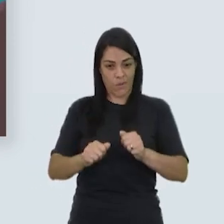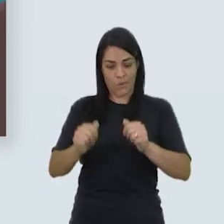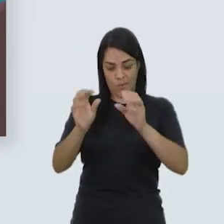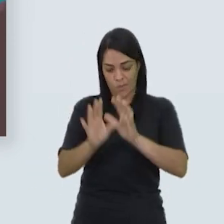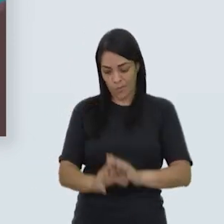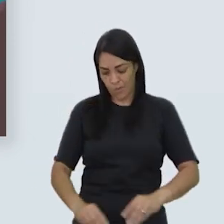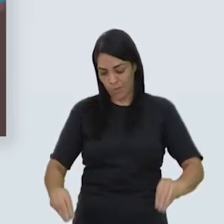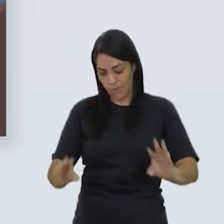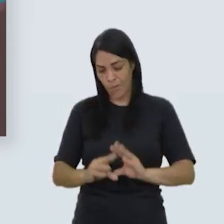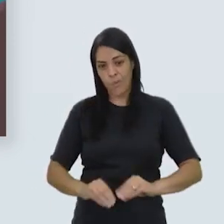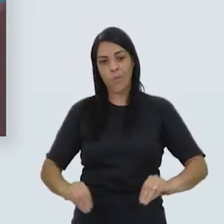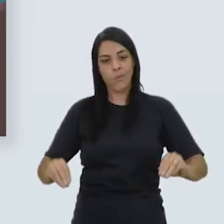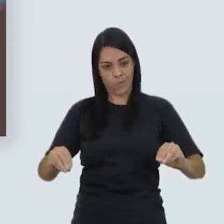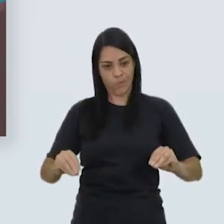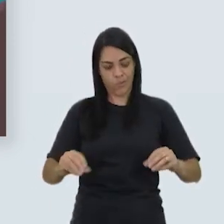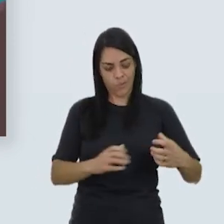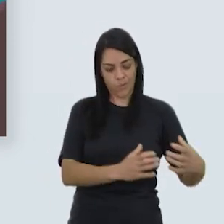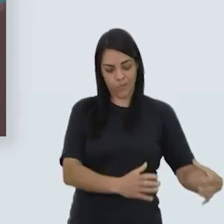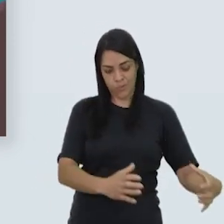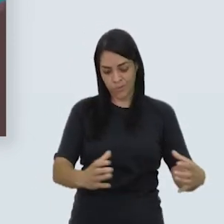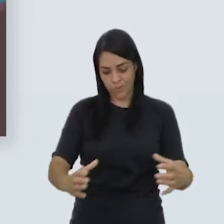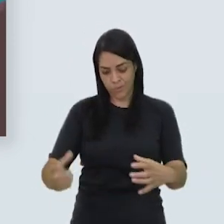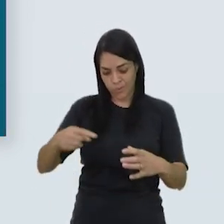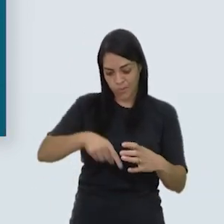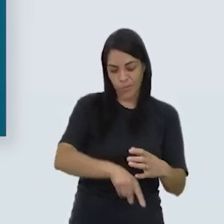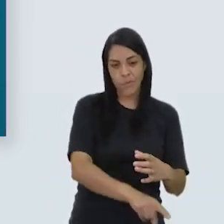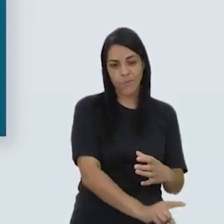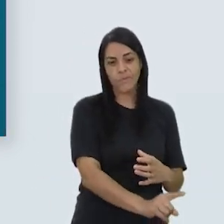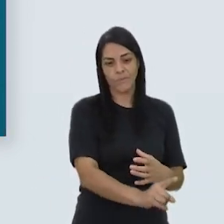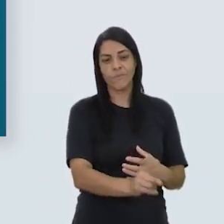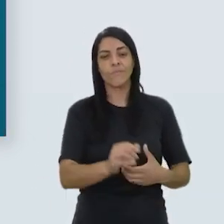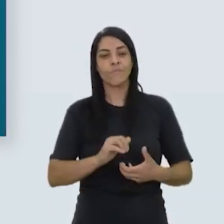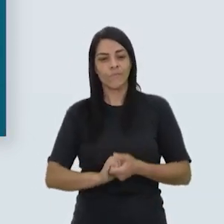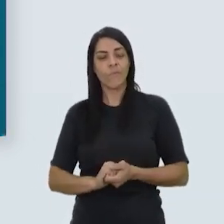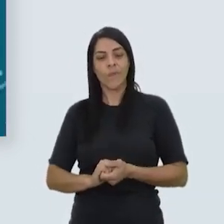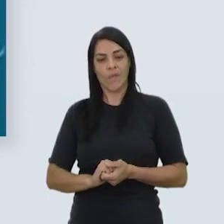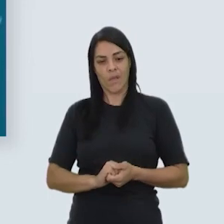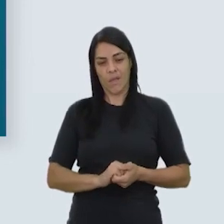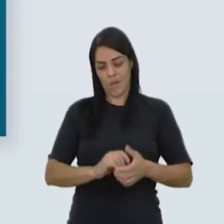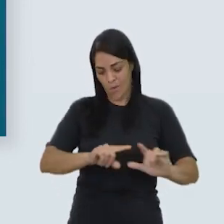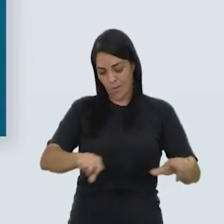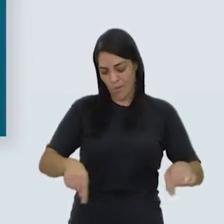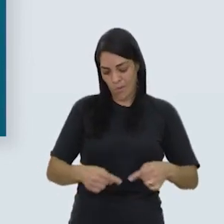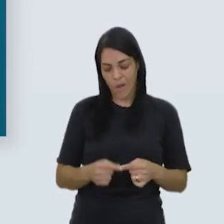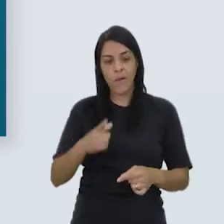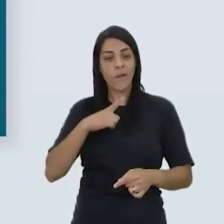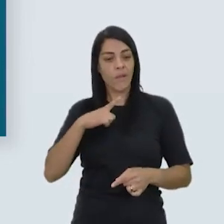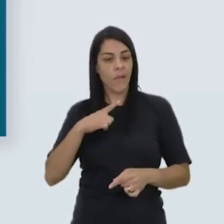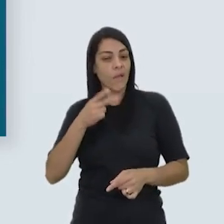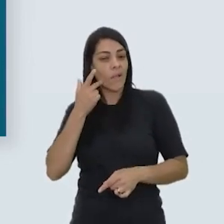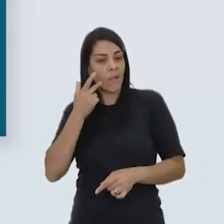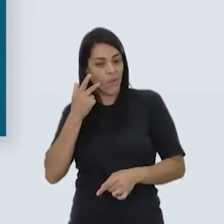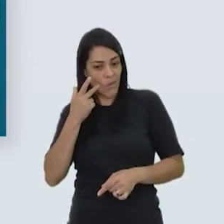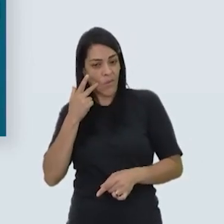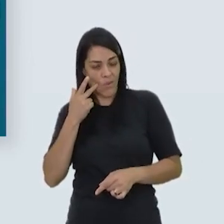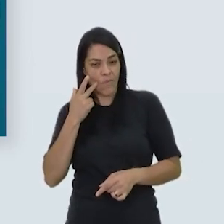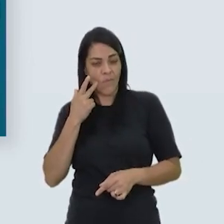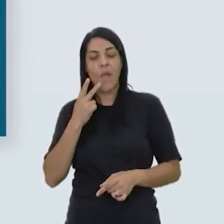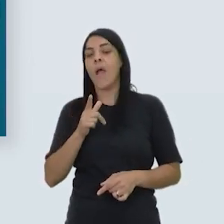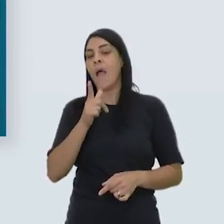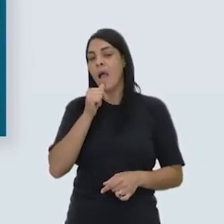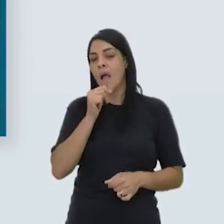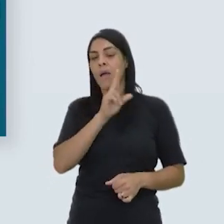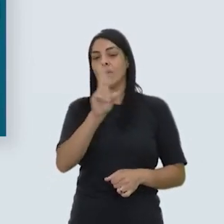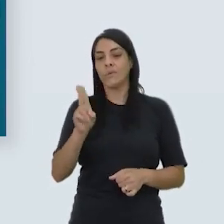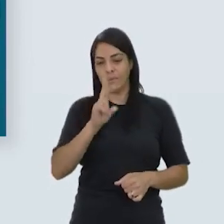solo e abastece em reservatórios de águas subterrâneos. É desses reservatórios e de outras fontes naturais que a água é captada e utilizada